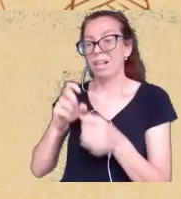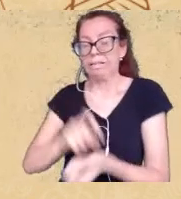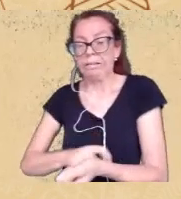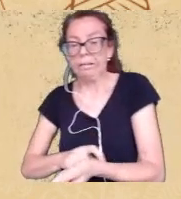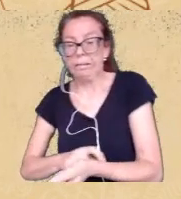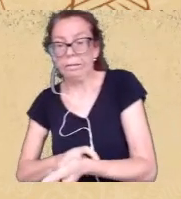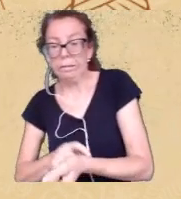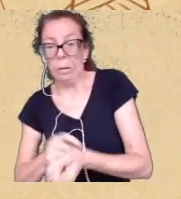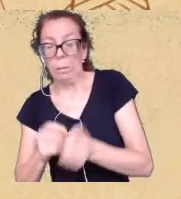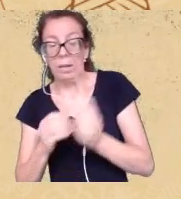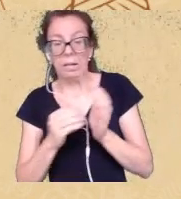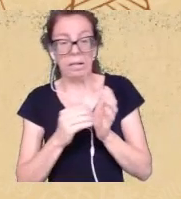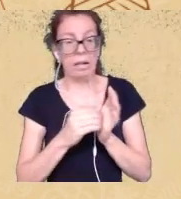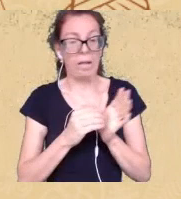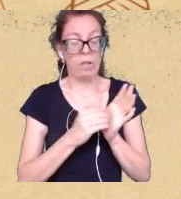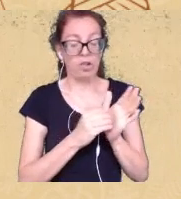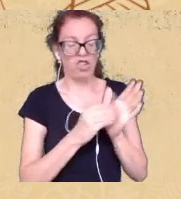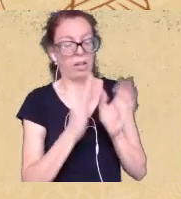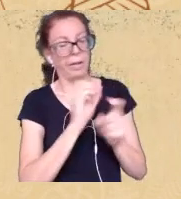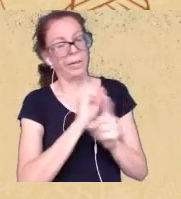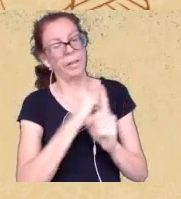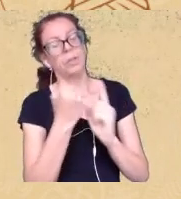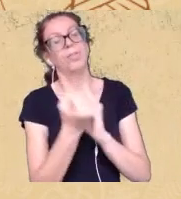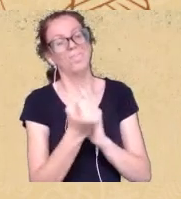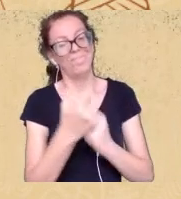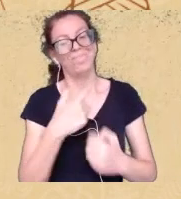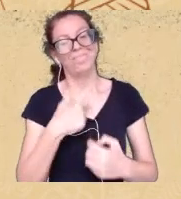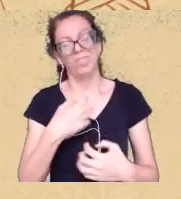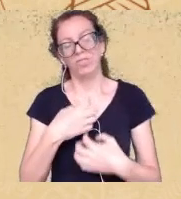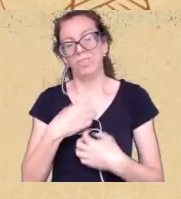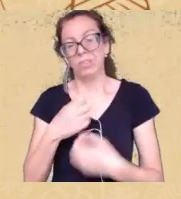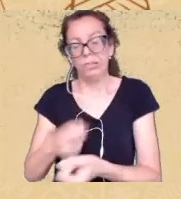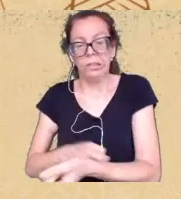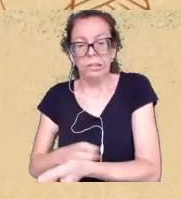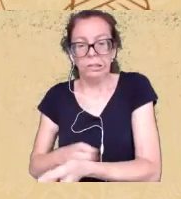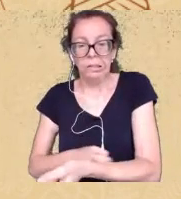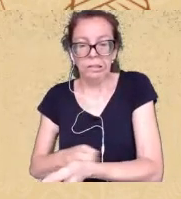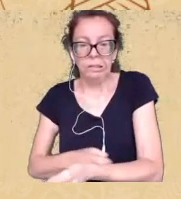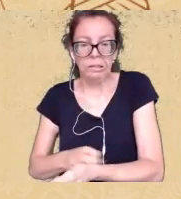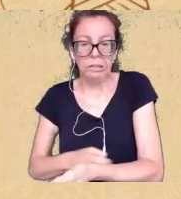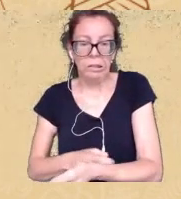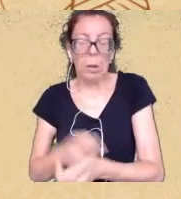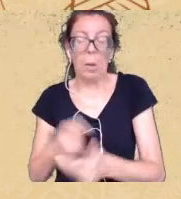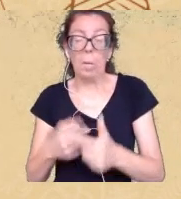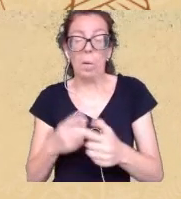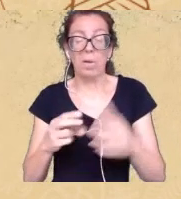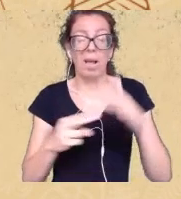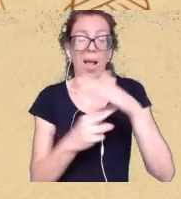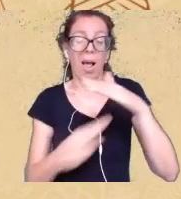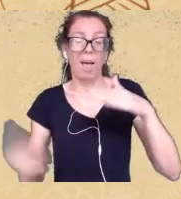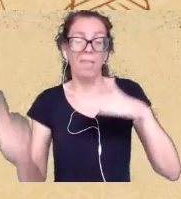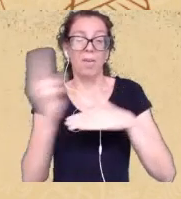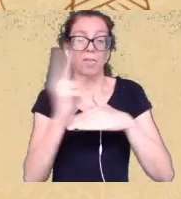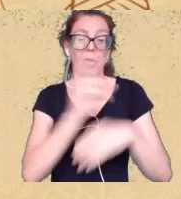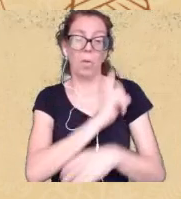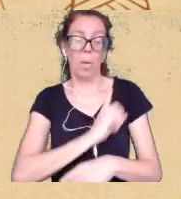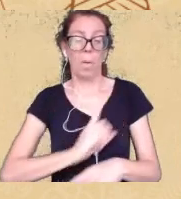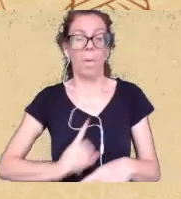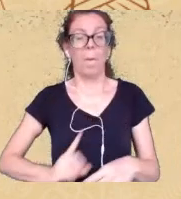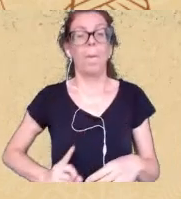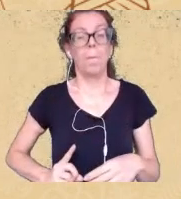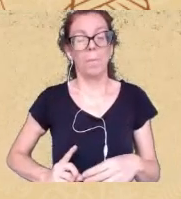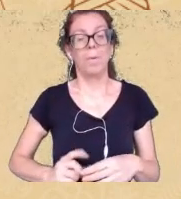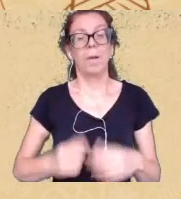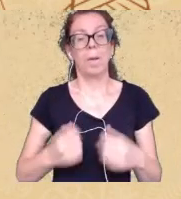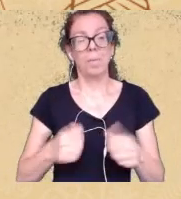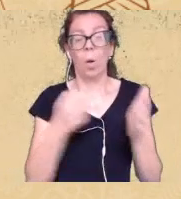e olha fiquei em choque porque toda essa movimentação era justamente na faculdade pública onde se buscava combater tais comportamentos